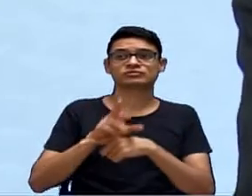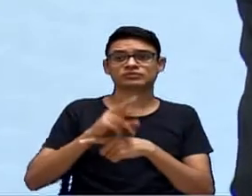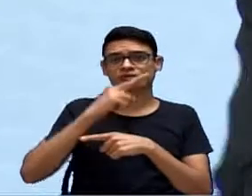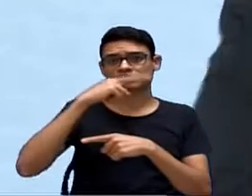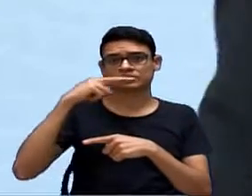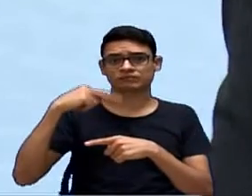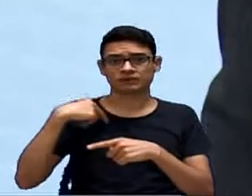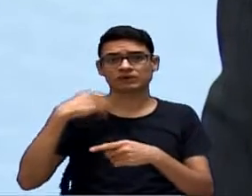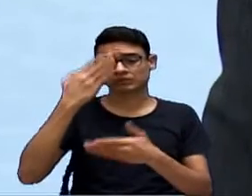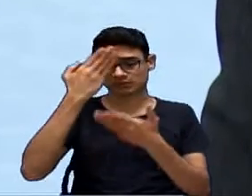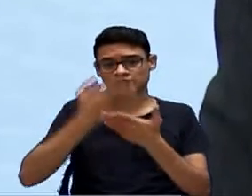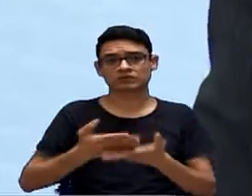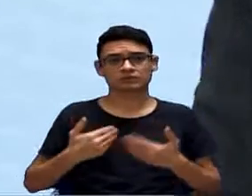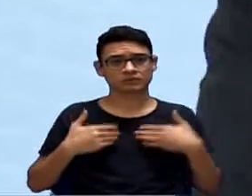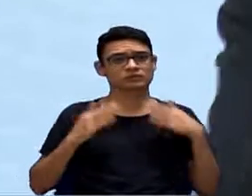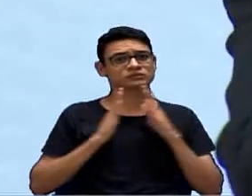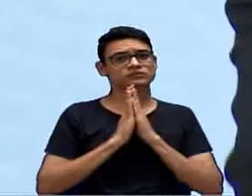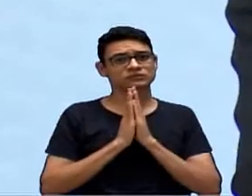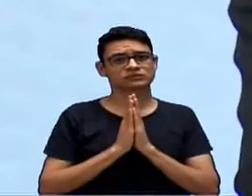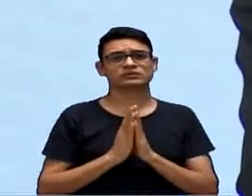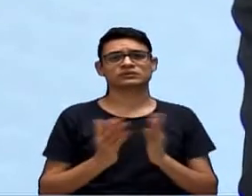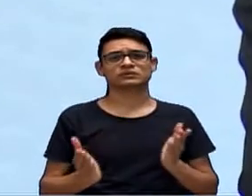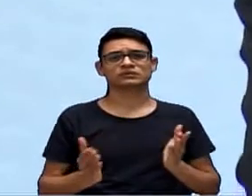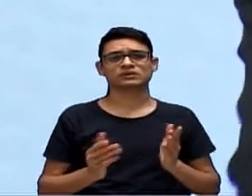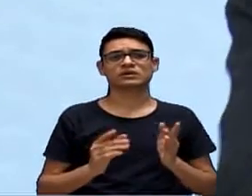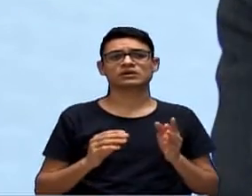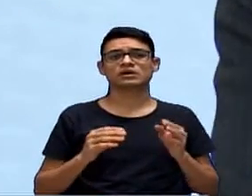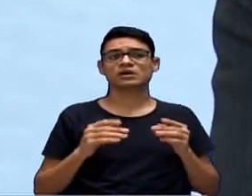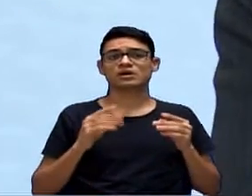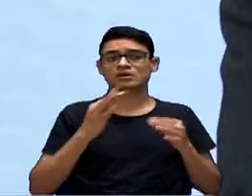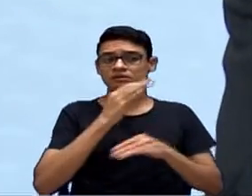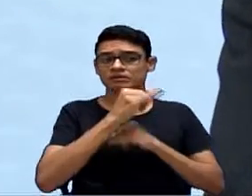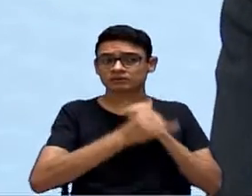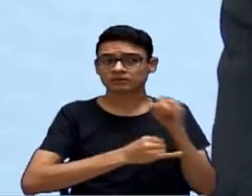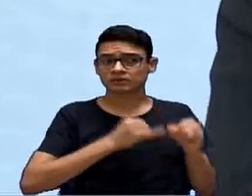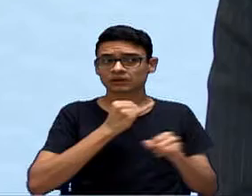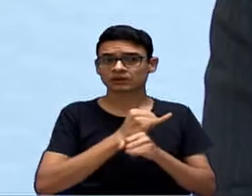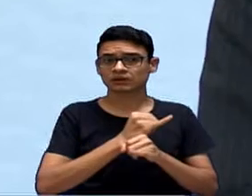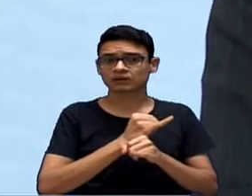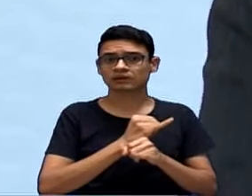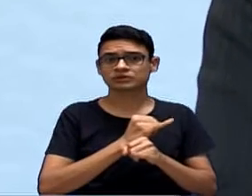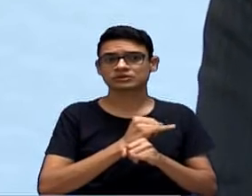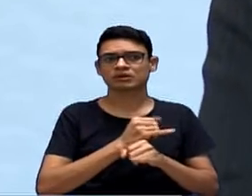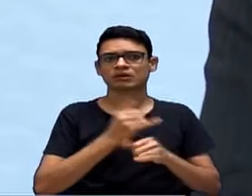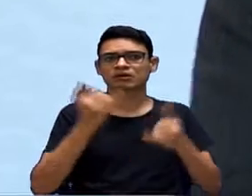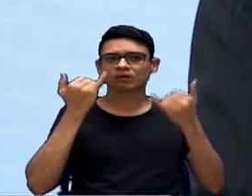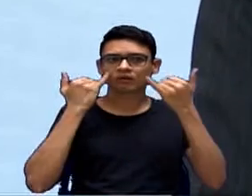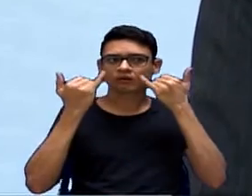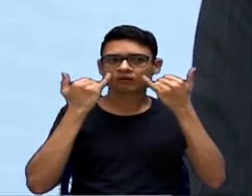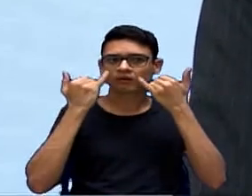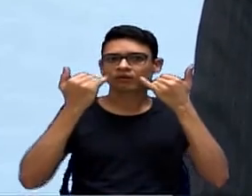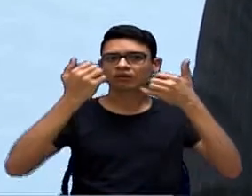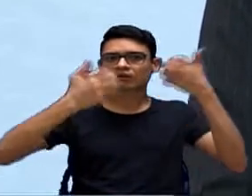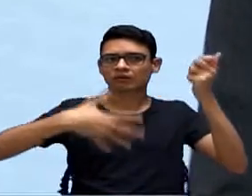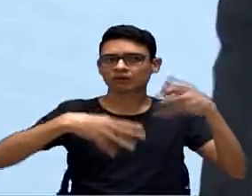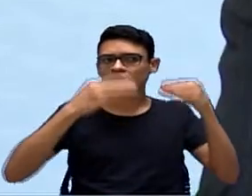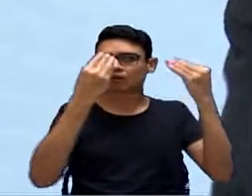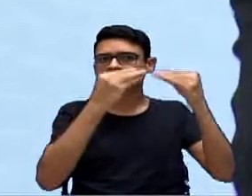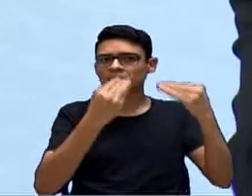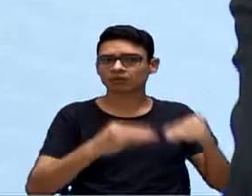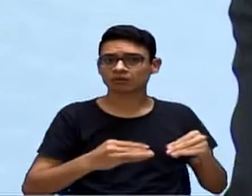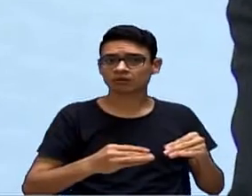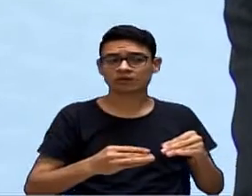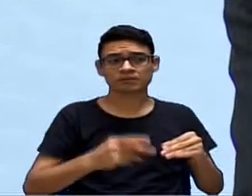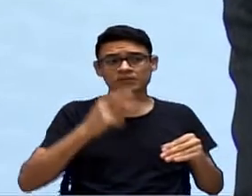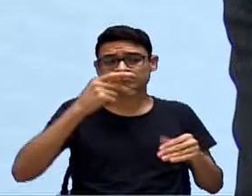acredite nisso, porque, na verdade, o portal transparência já é direito, acesso à informação é direito de todos. Quando o